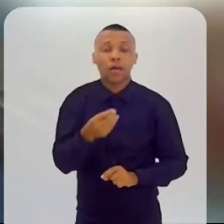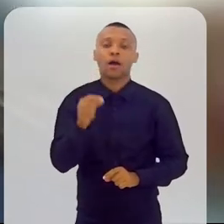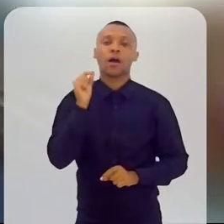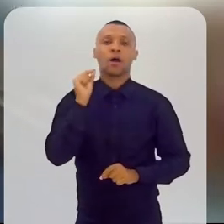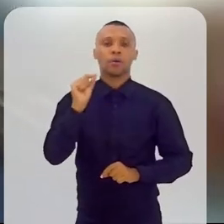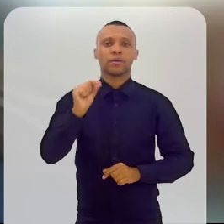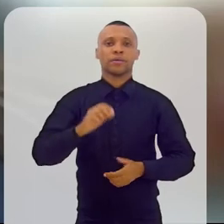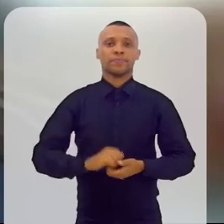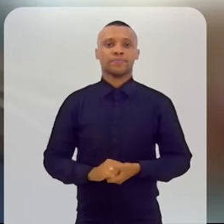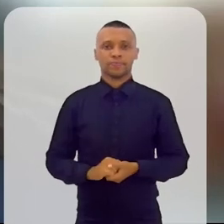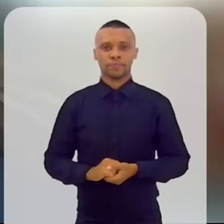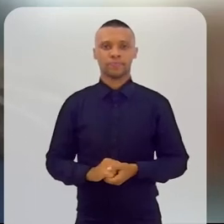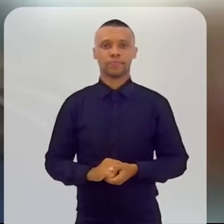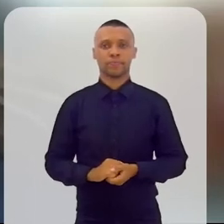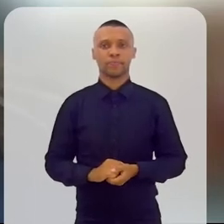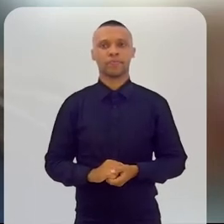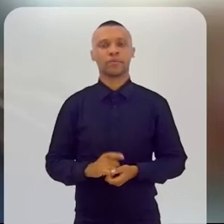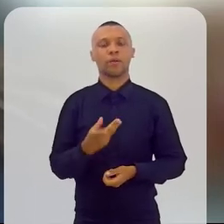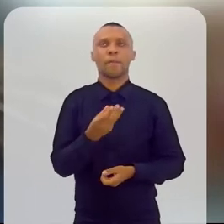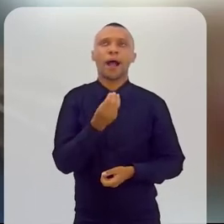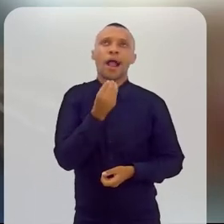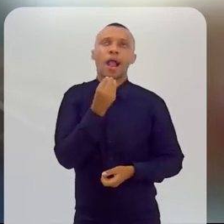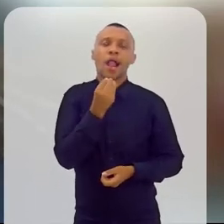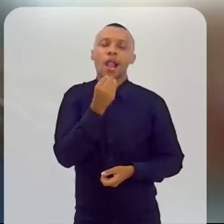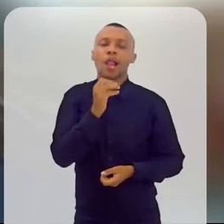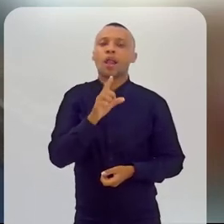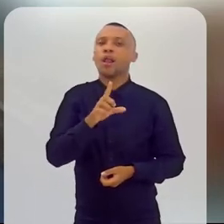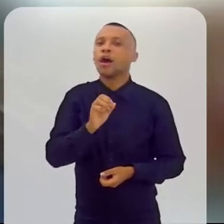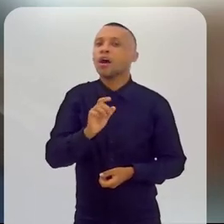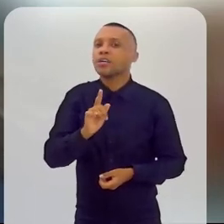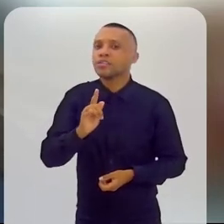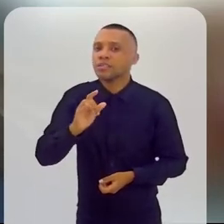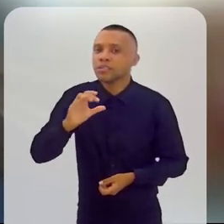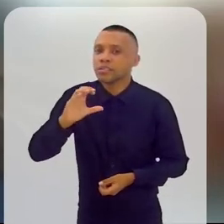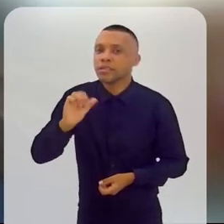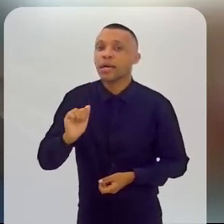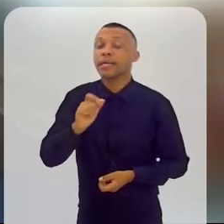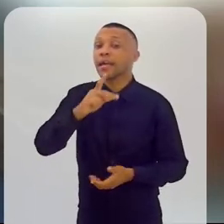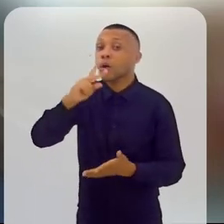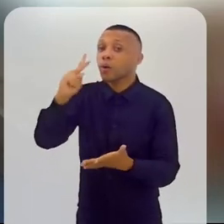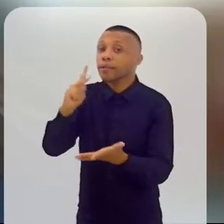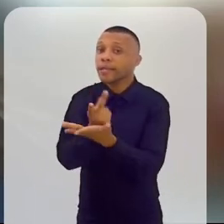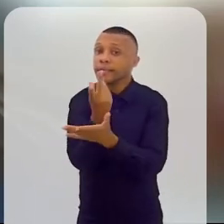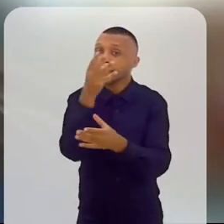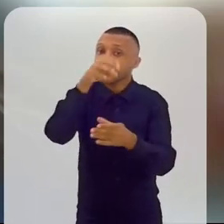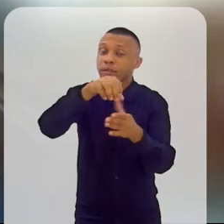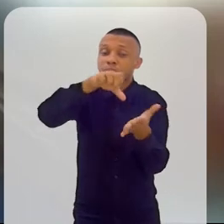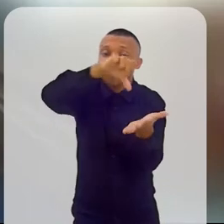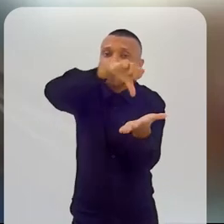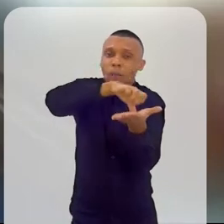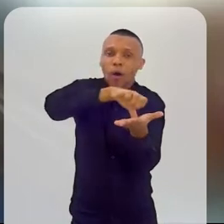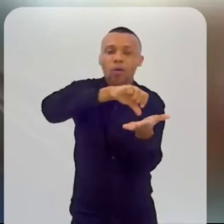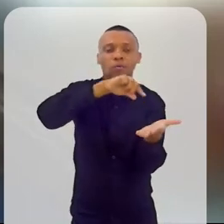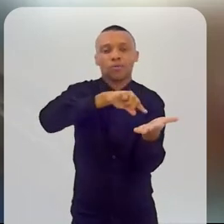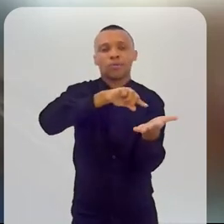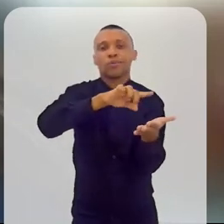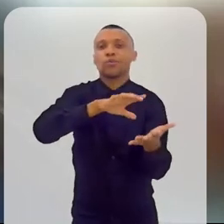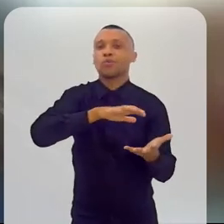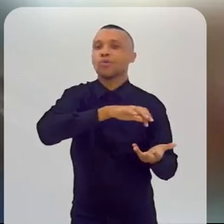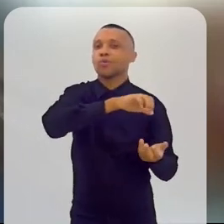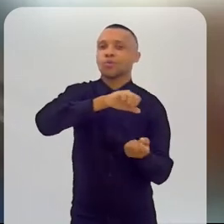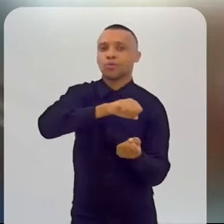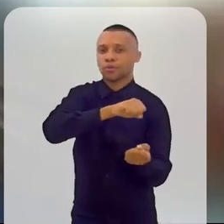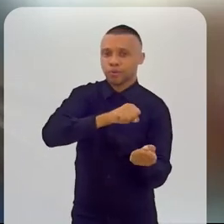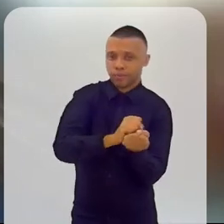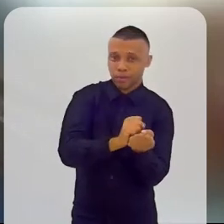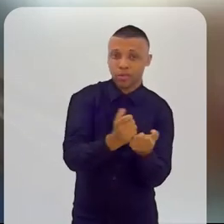lógica que acontece lá no Centro Sebrae de Sustentabilidade, que hoje é uma